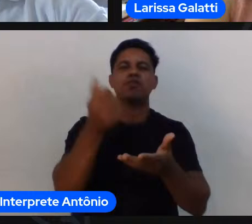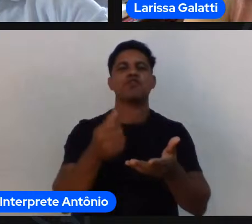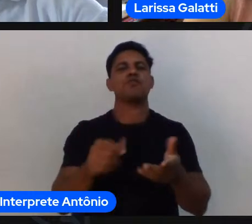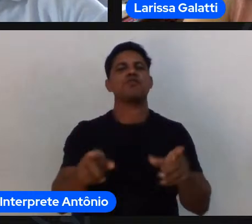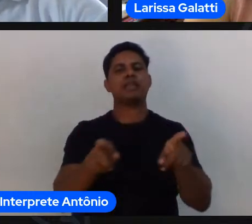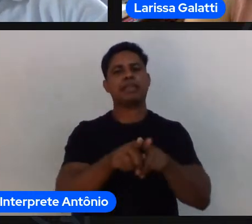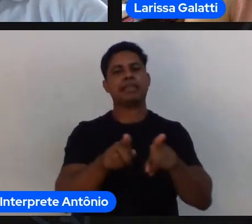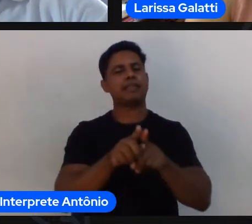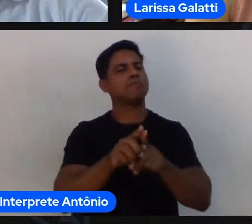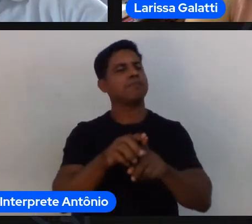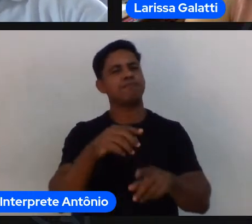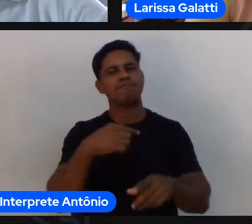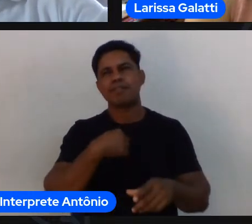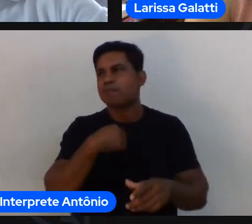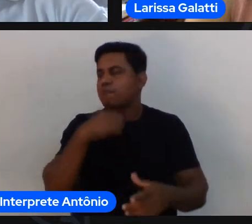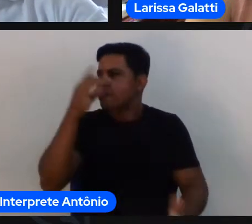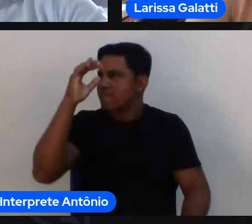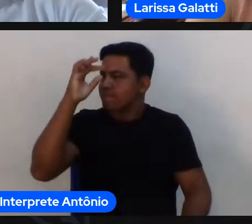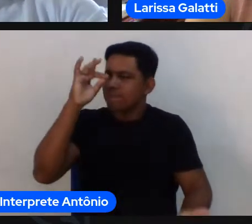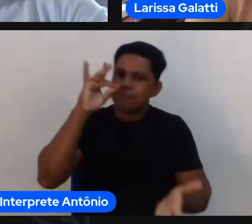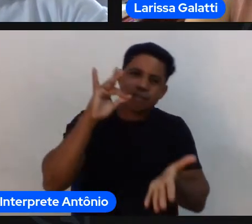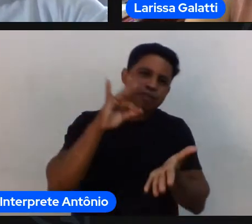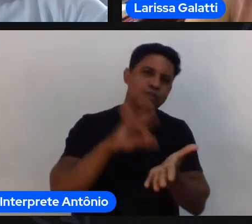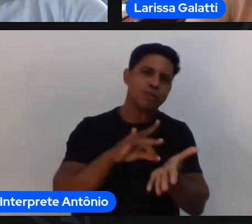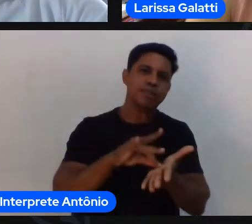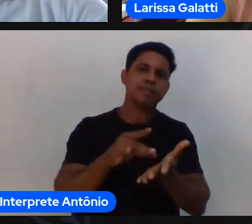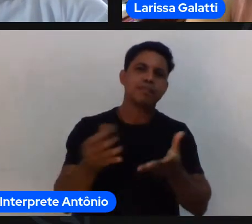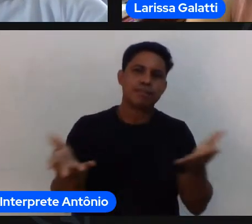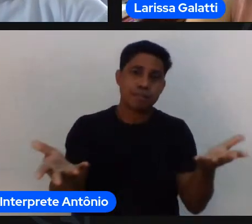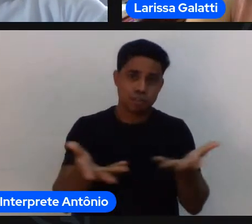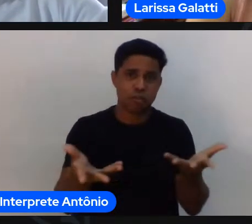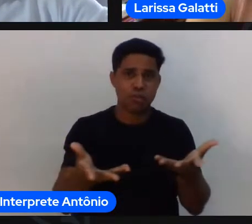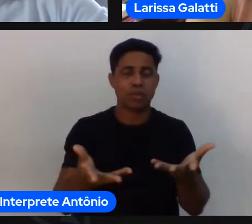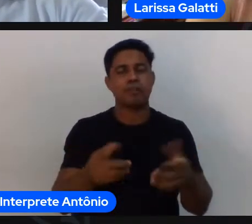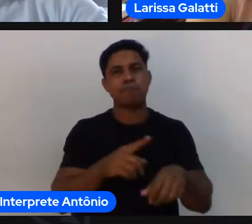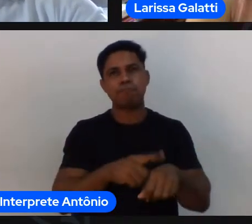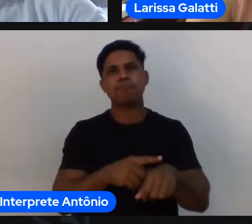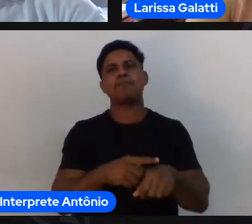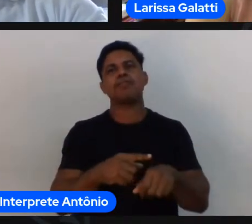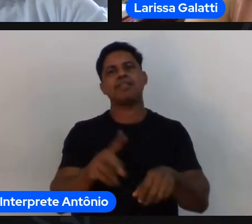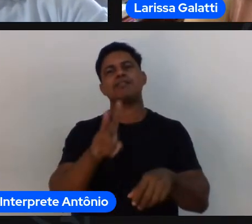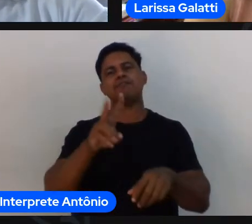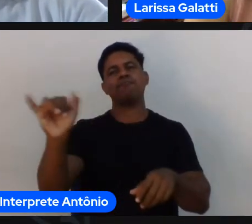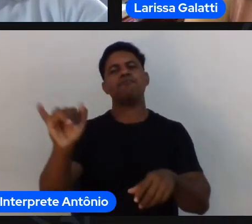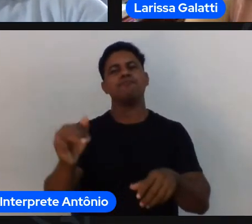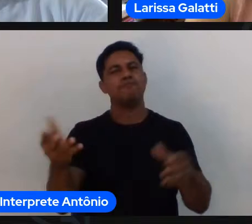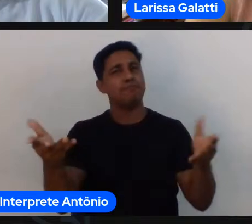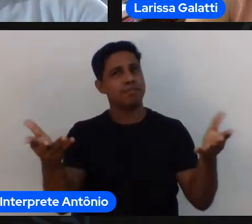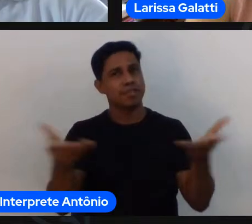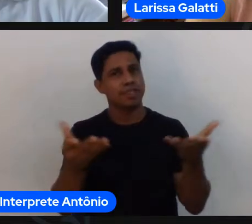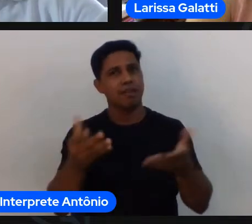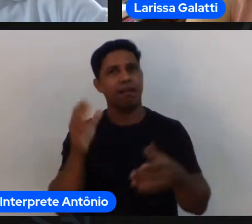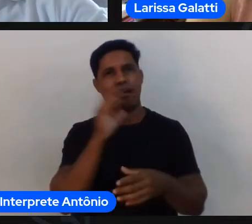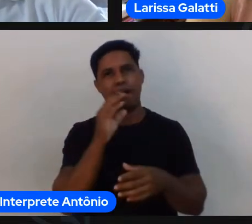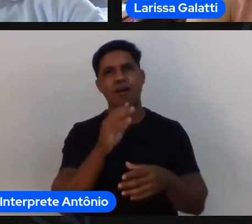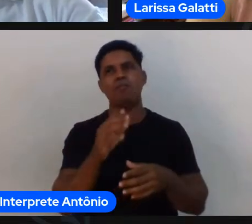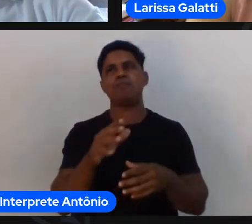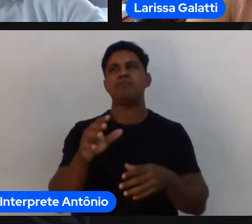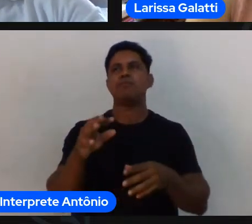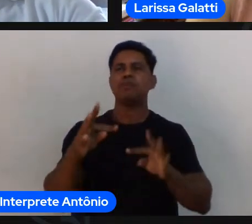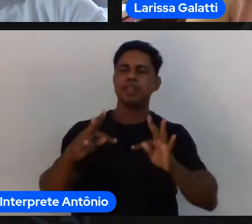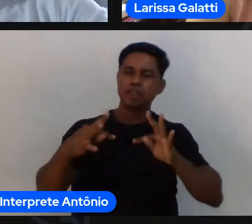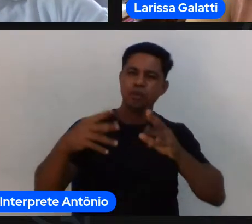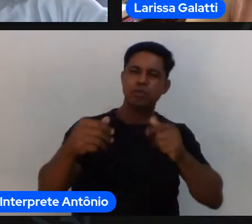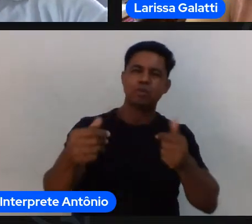tenho certeza que que esse momento vai chegar se protejam pra que quando tudo isso tudo isso se acalmar a gente se encontre